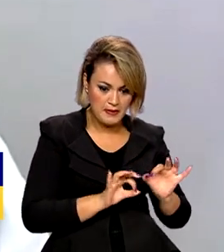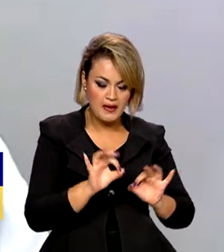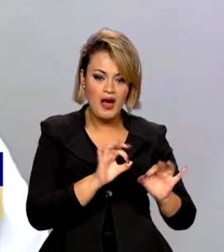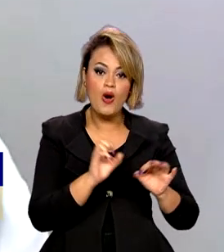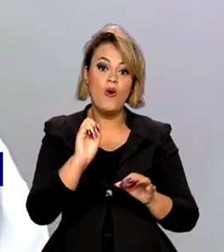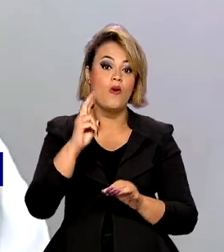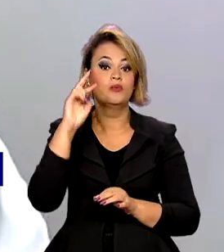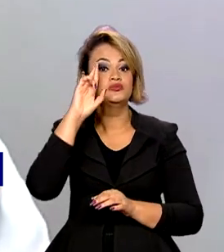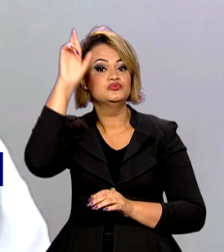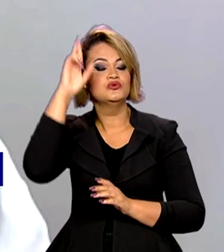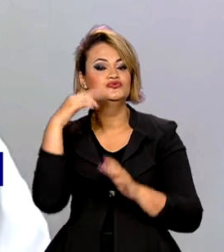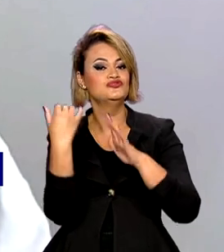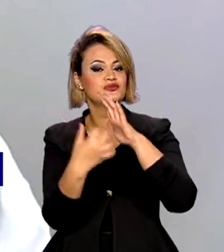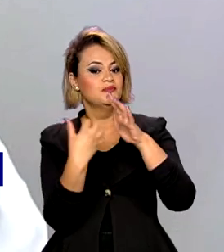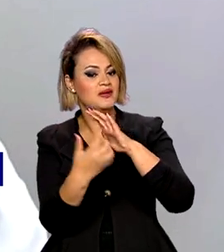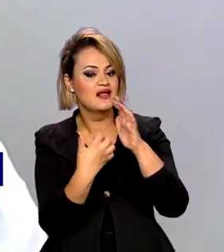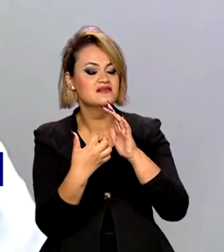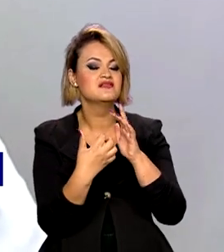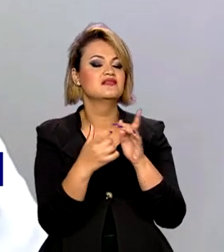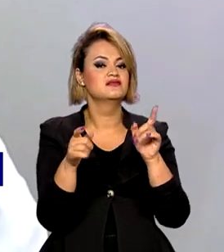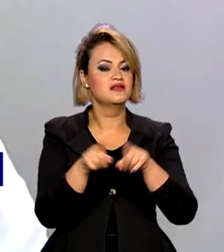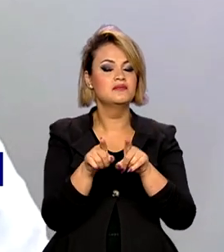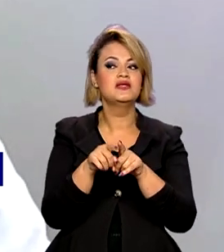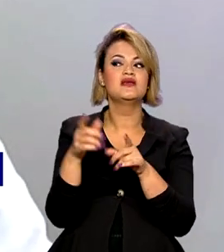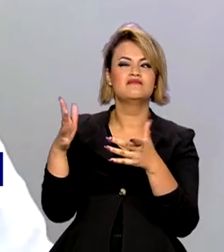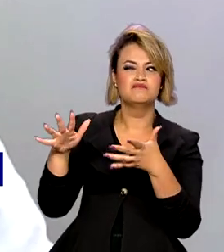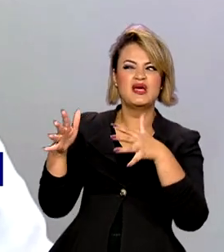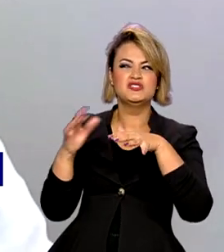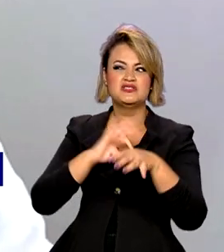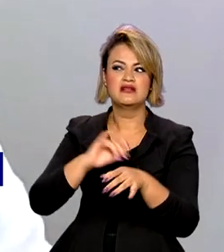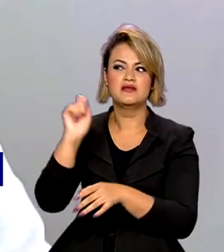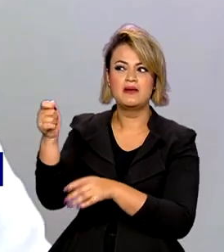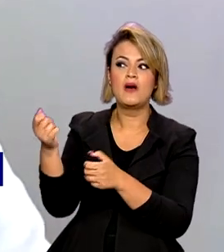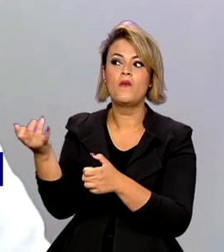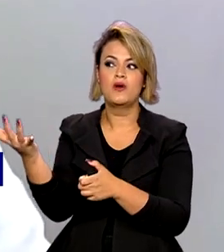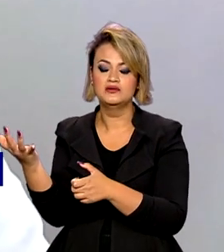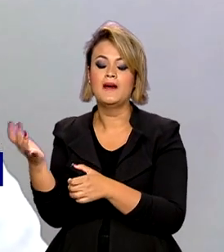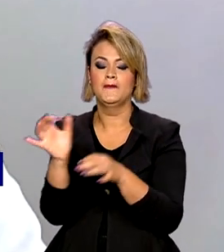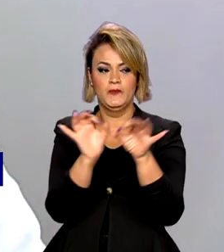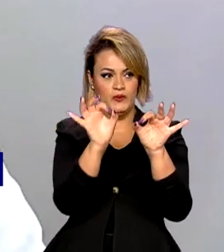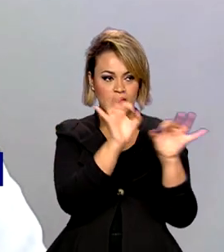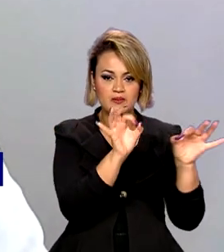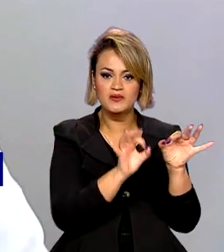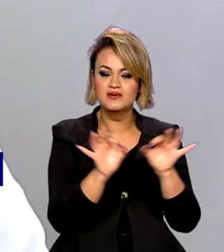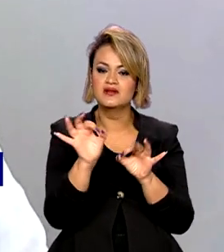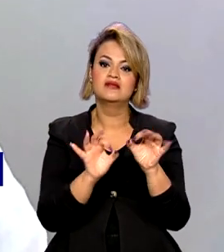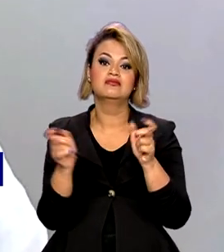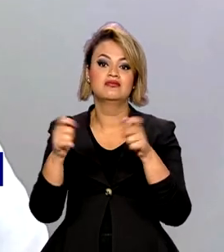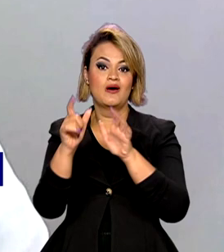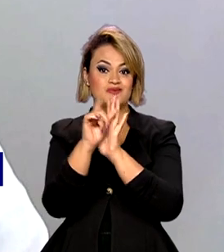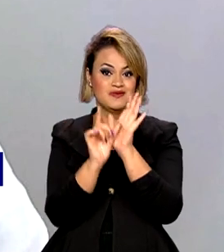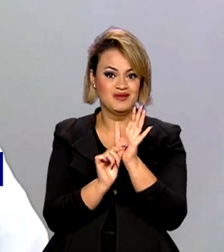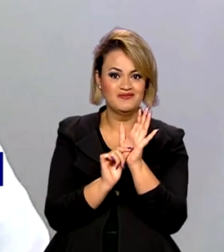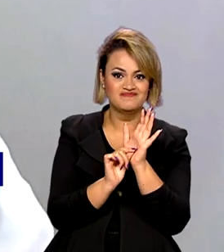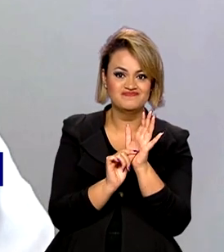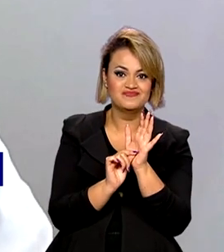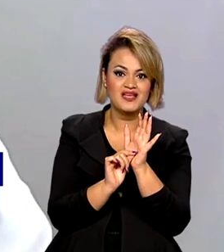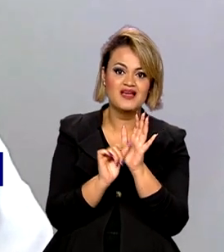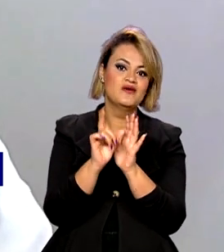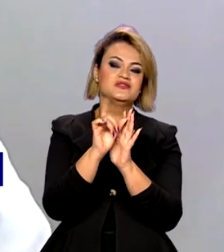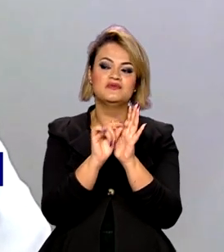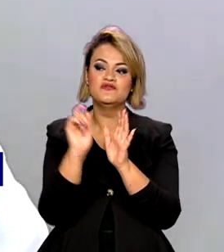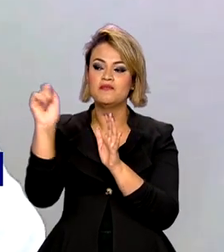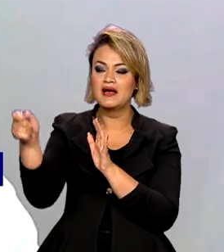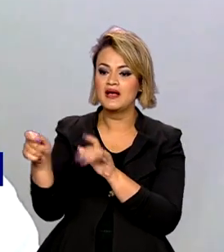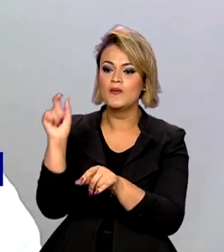empresariado como um todo, ele consegue programar e fazer o seu orçamento do que ele vai